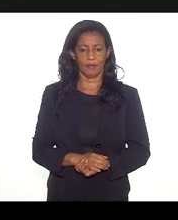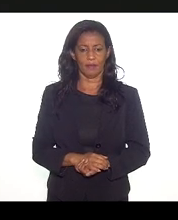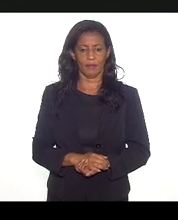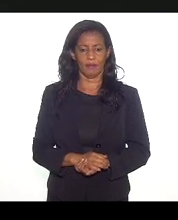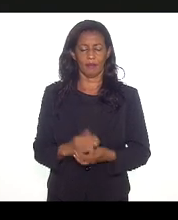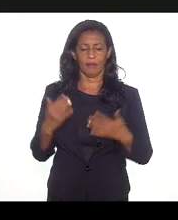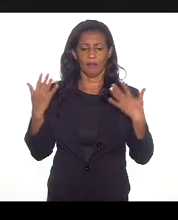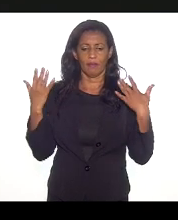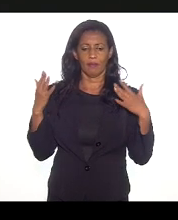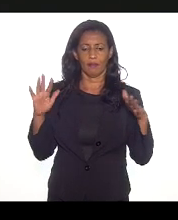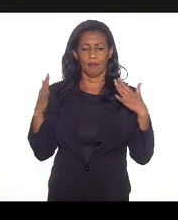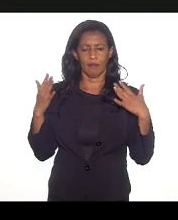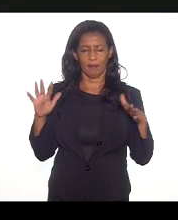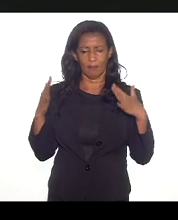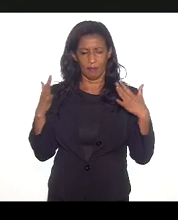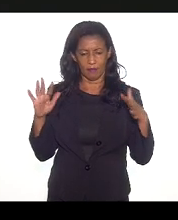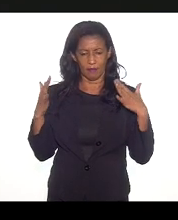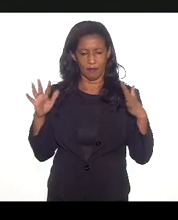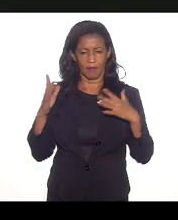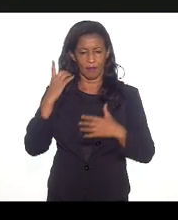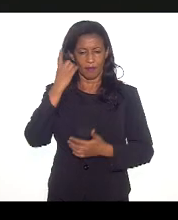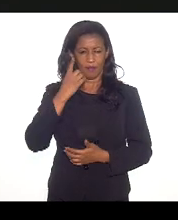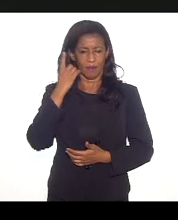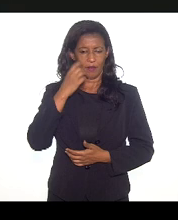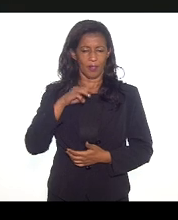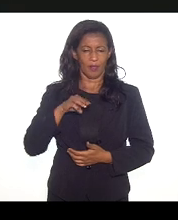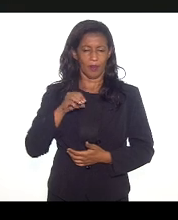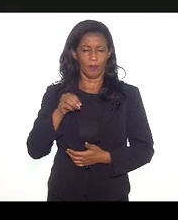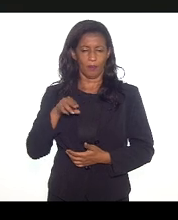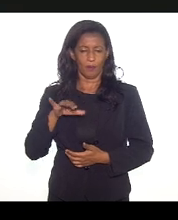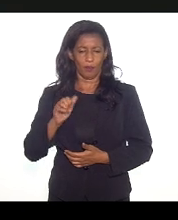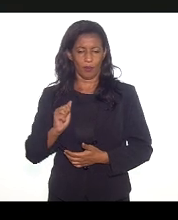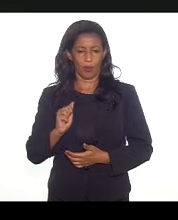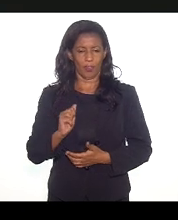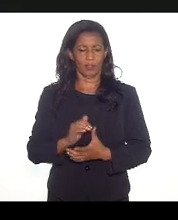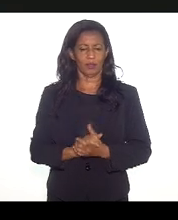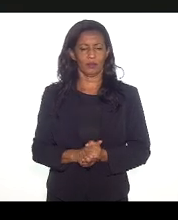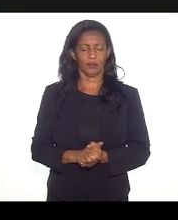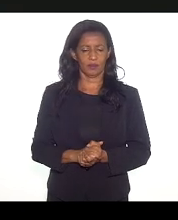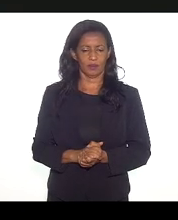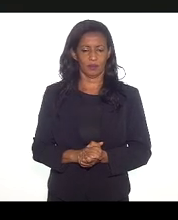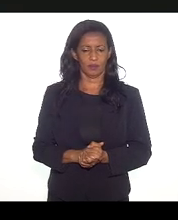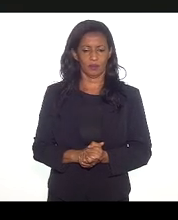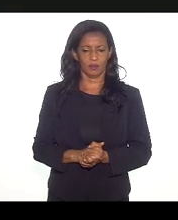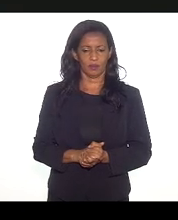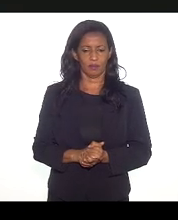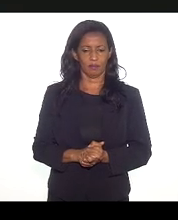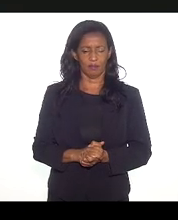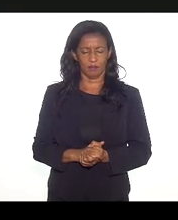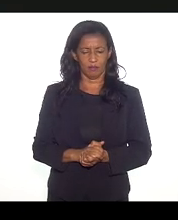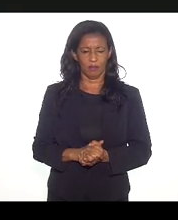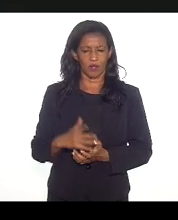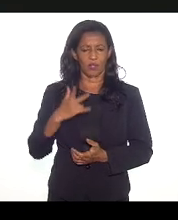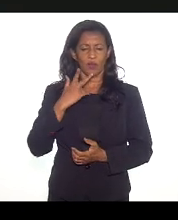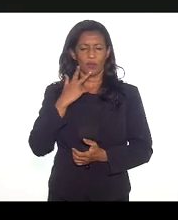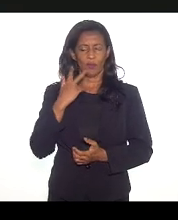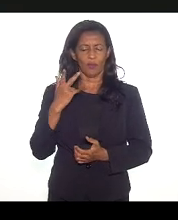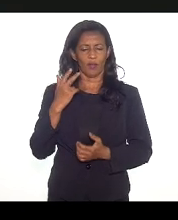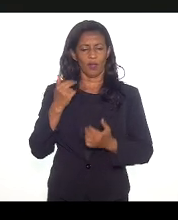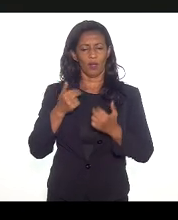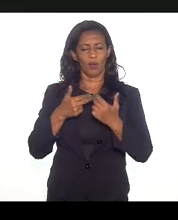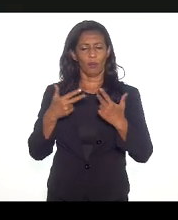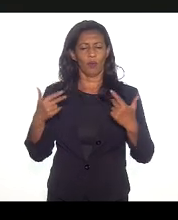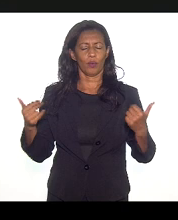Parabenizar a nossa companhia Mônica Valente, Mônica Teixeira, desculpa, se se lembra, mas eu vou falar uma coisa que eu